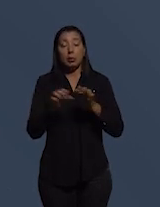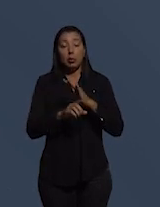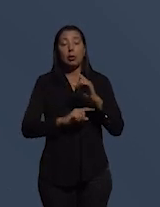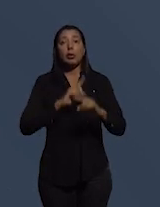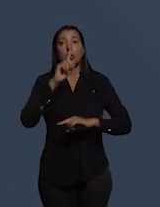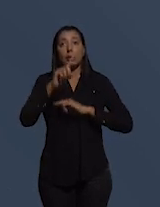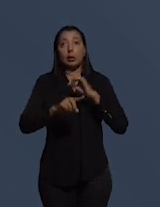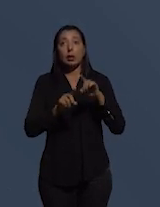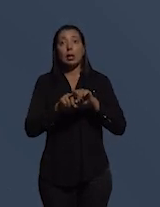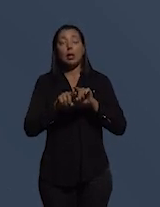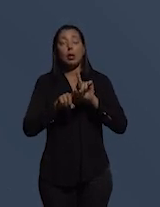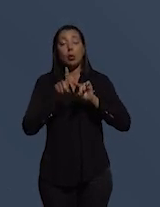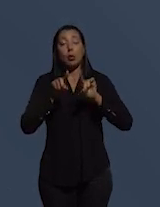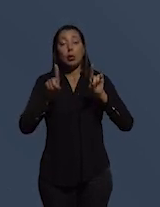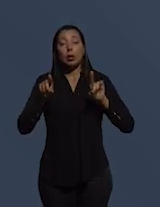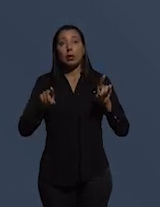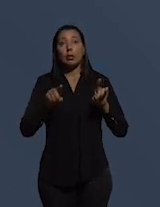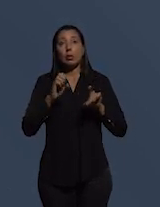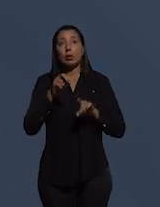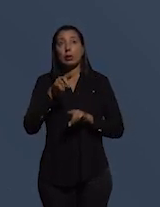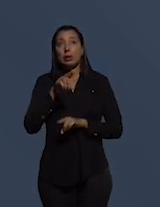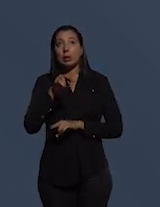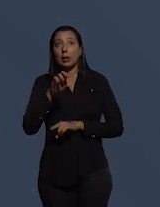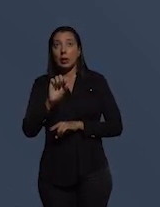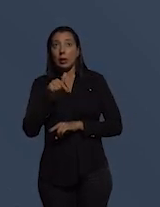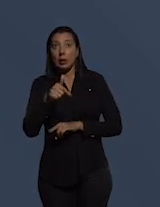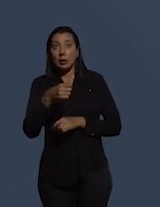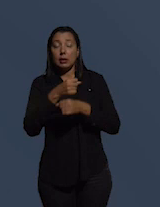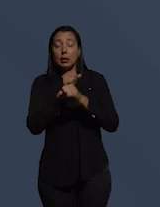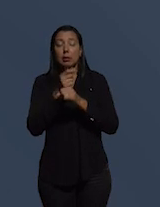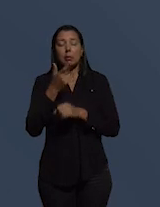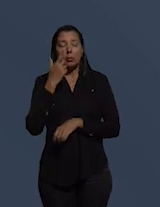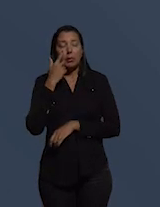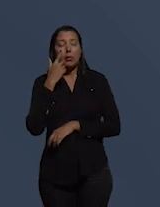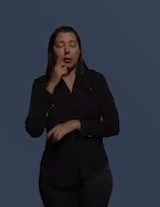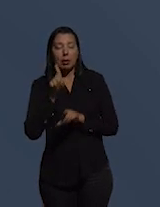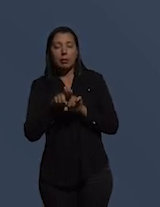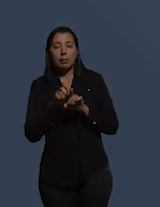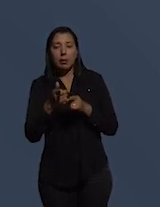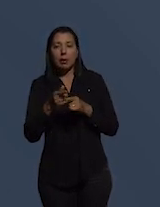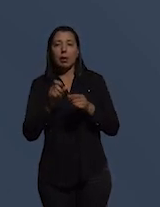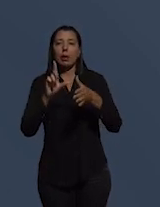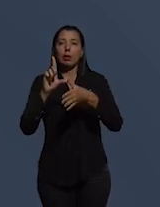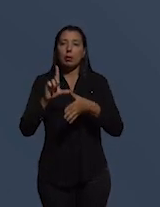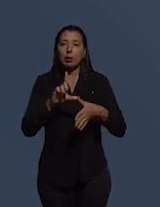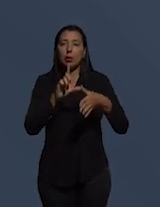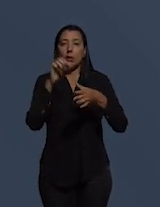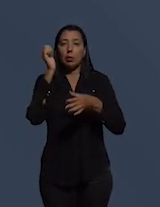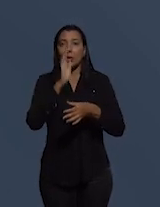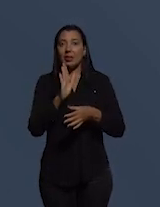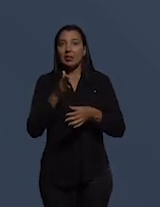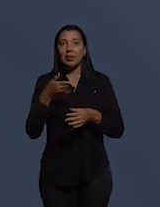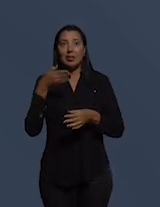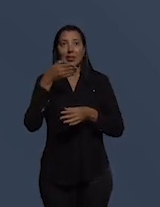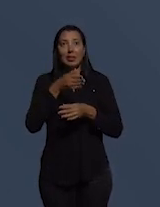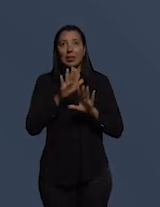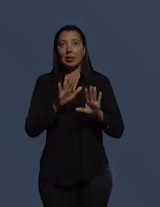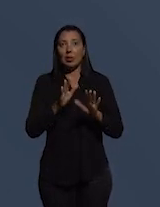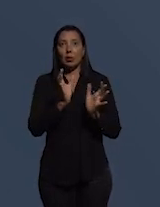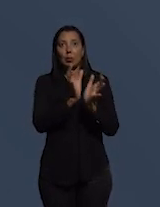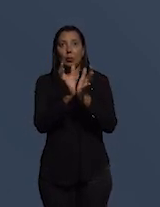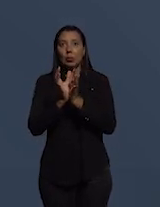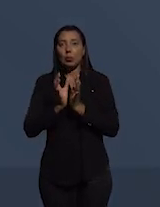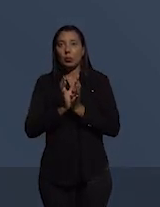gráfico na OCDE este ano então vocês podem ver aqui na América Latina vocês podem ver que o Brasil não está no grupo